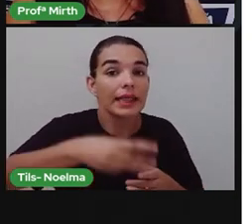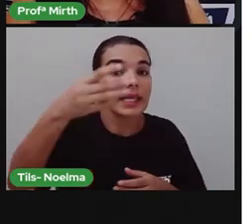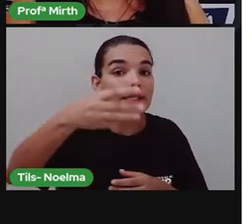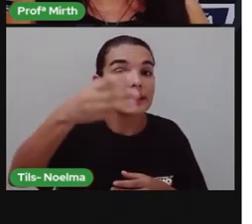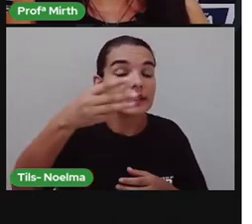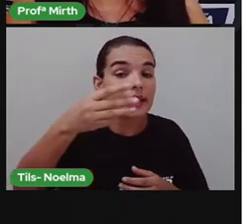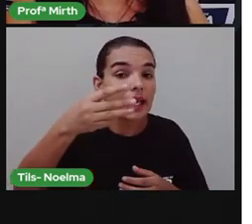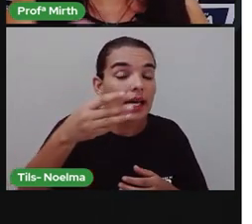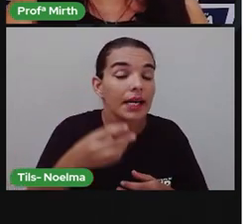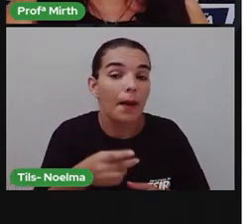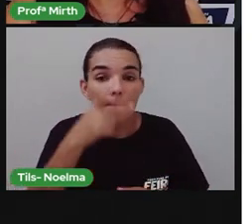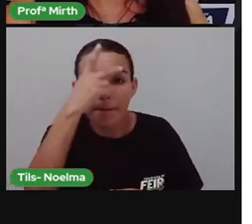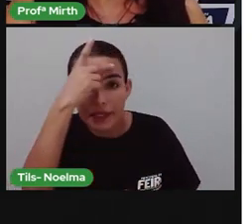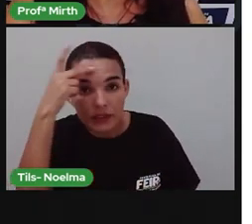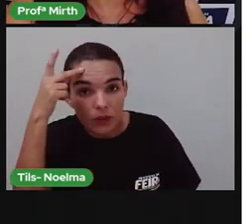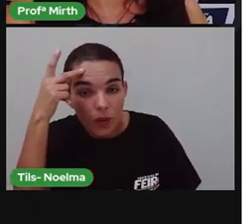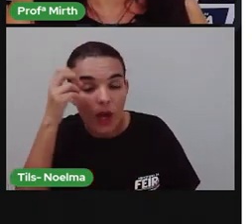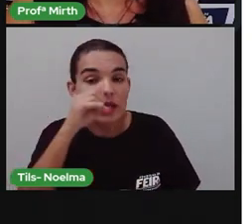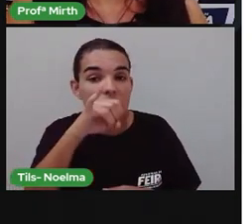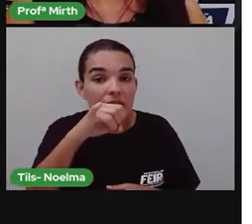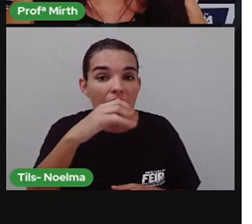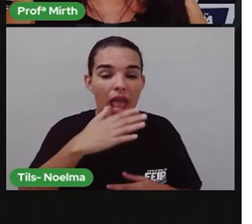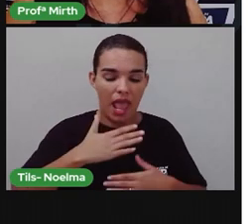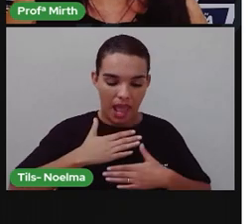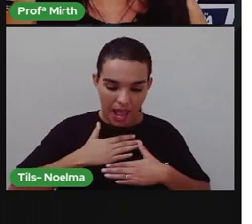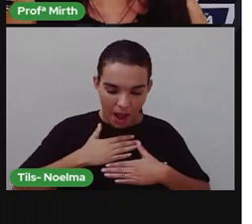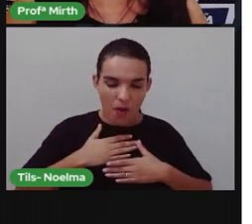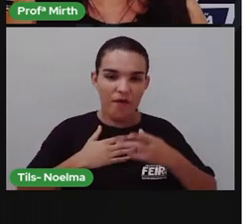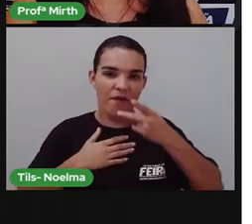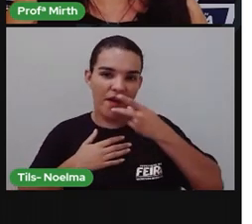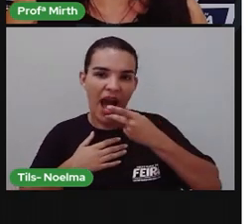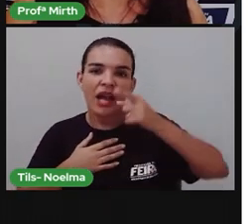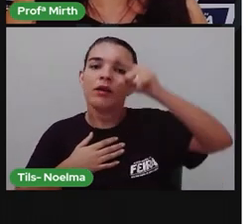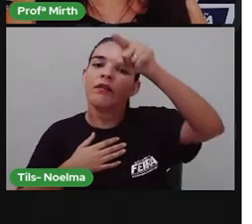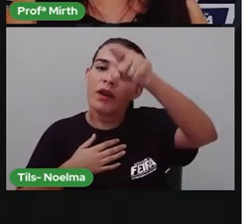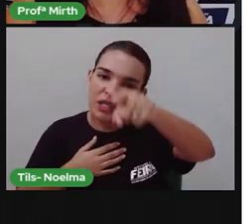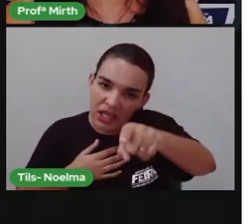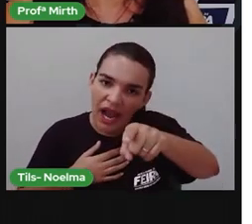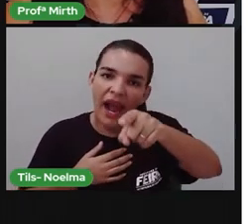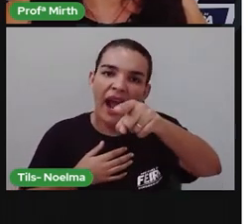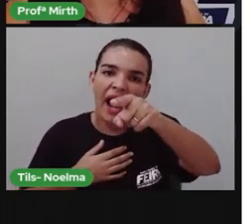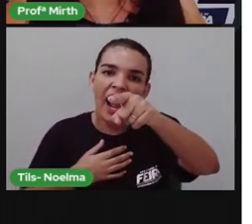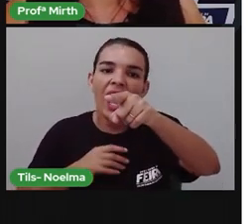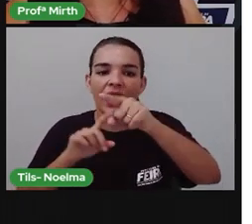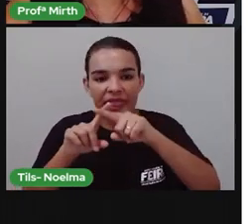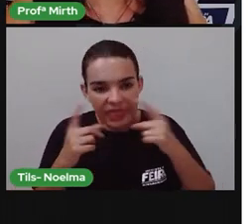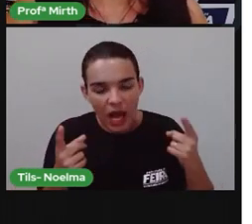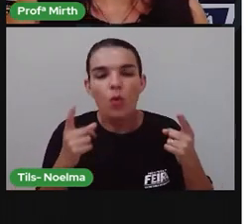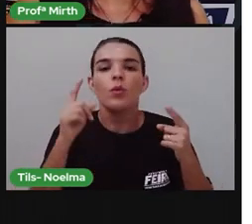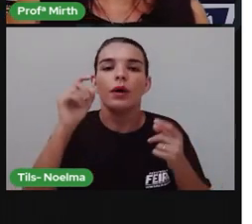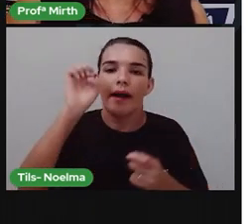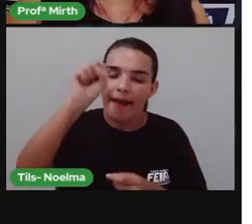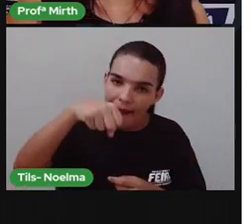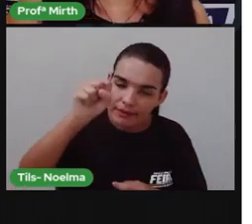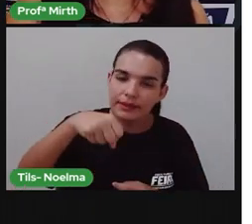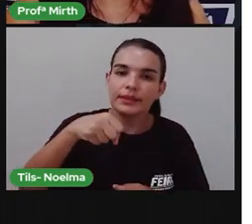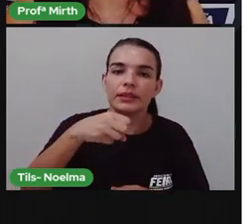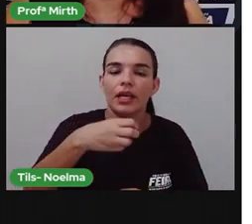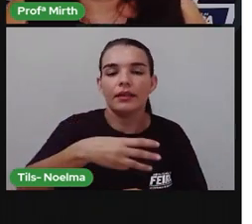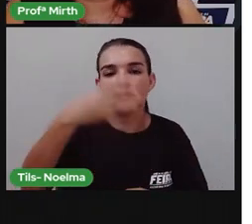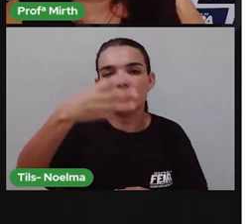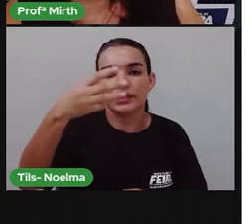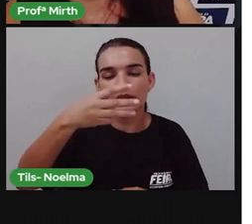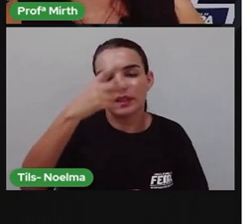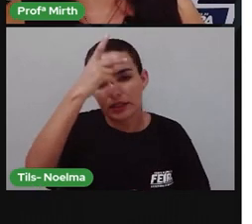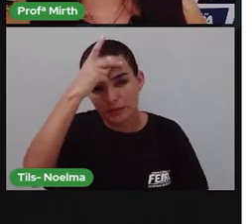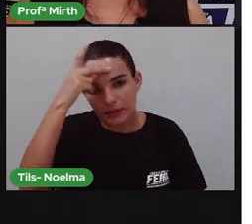quando alguém fala do outro, né? Então, Mirce nasceu em Santa Maria da Vitória, no ano